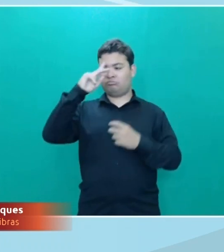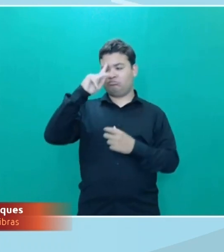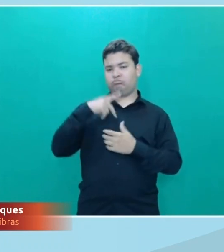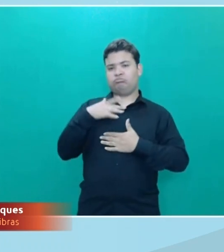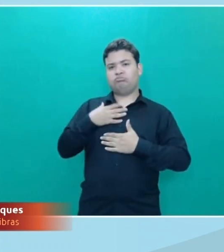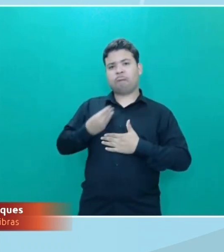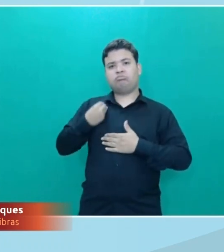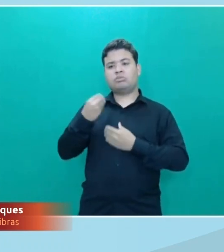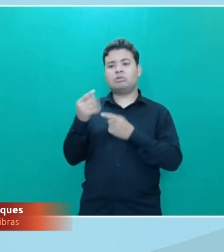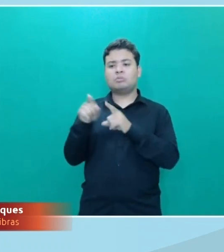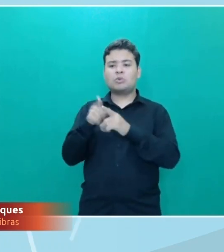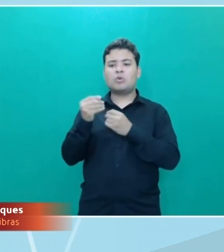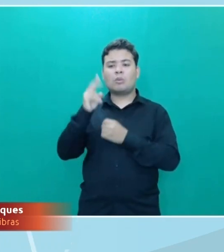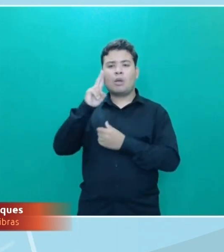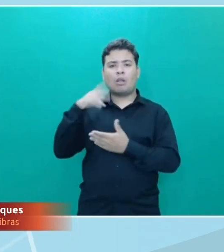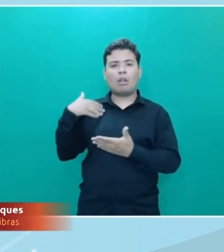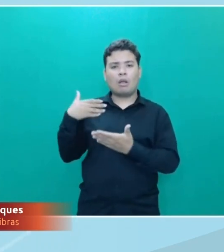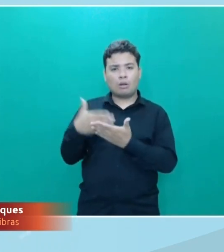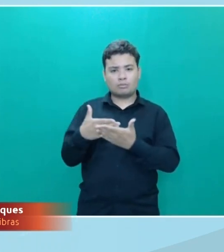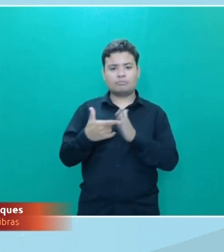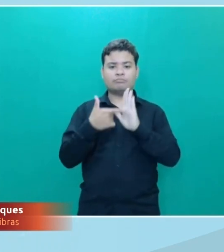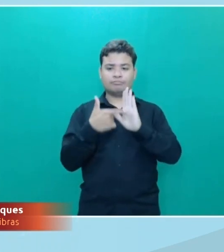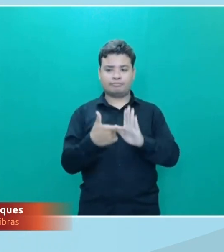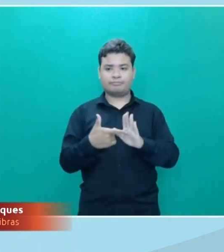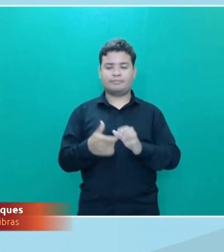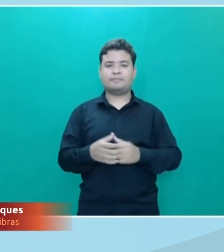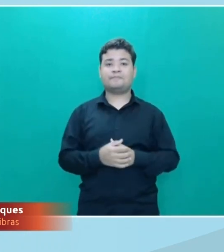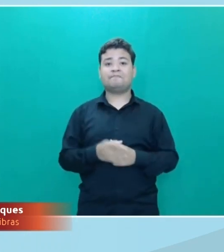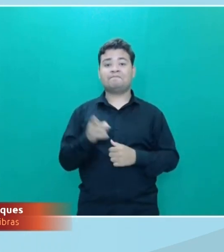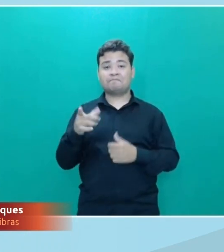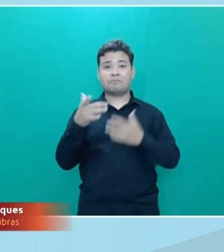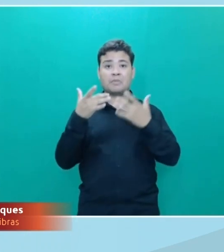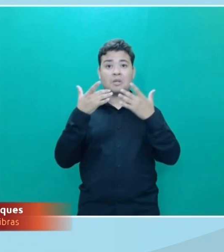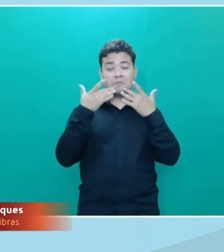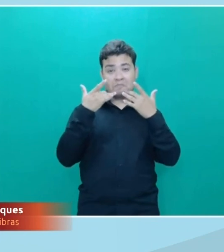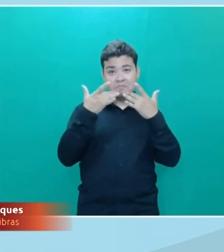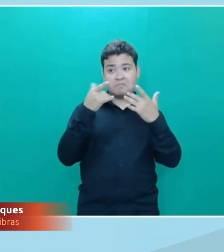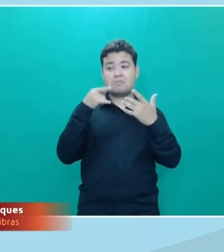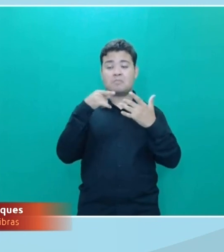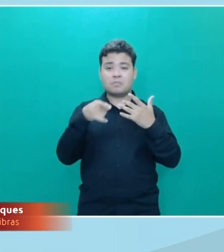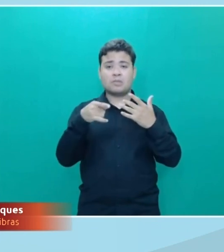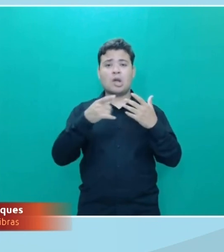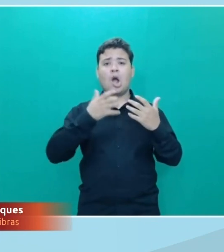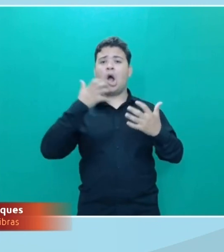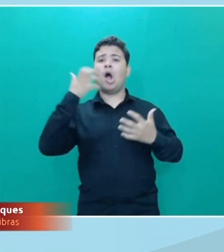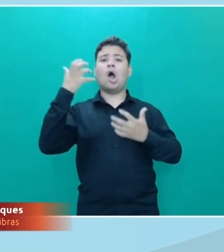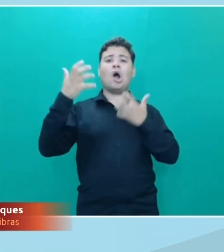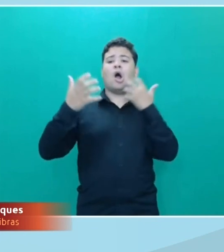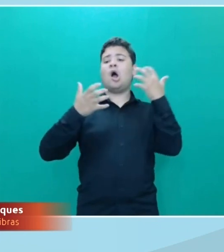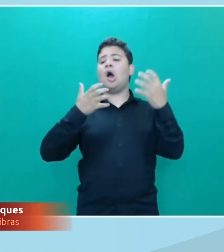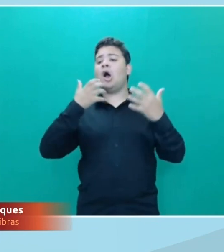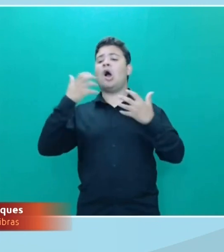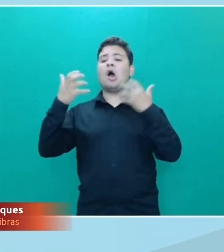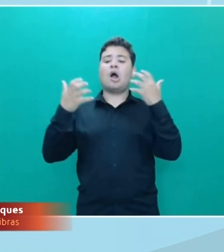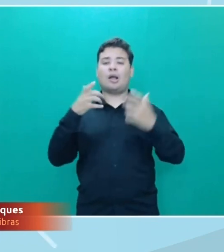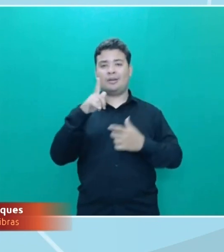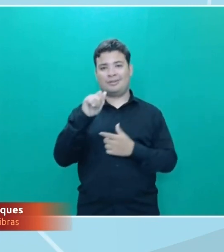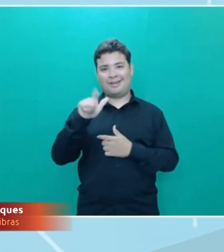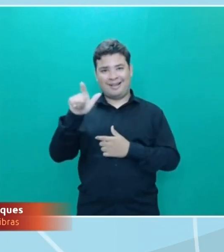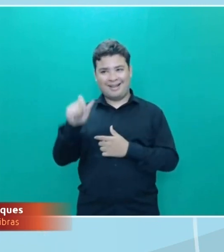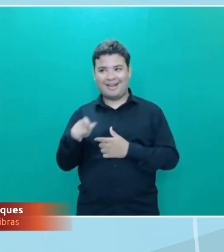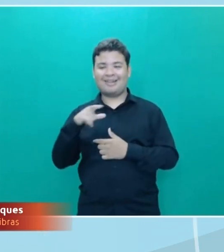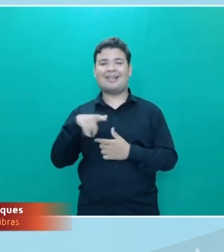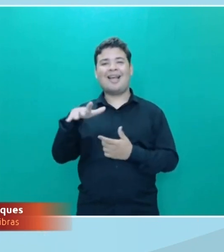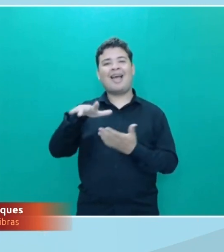aquela trama. então durante esse espetáculo Ópera Gala você vai poder ver diferentes áreas de diferentes